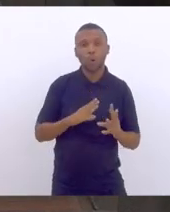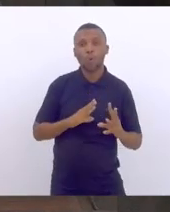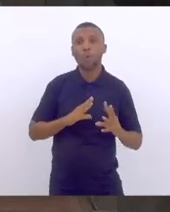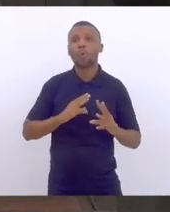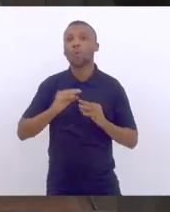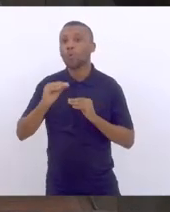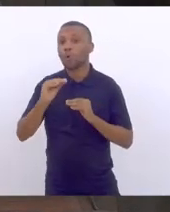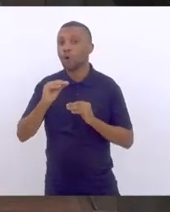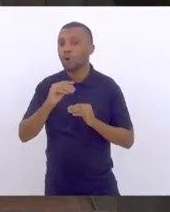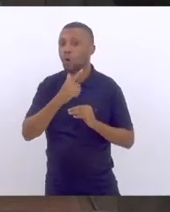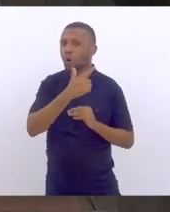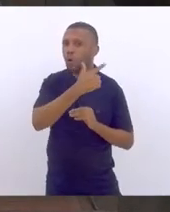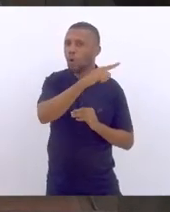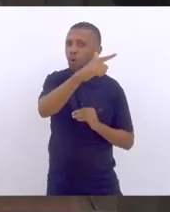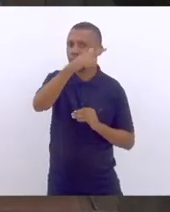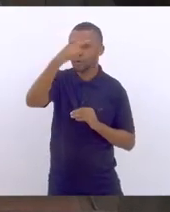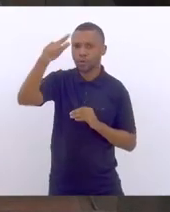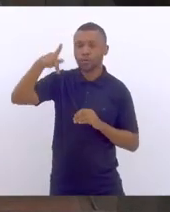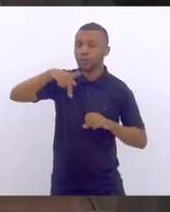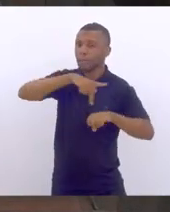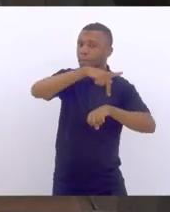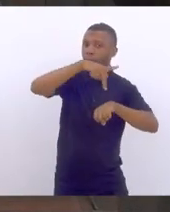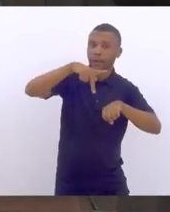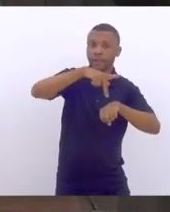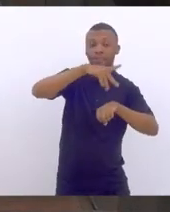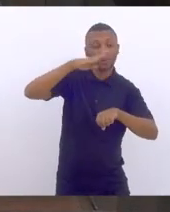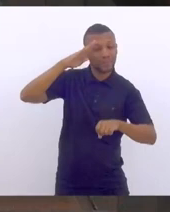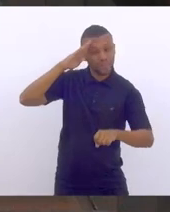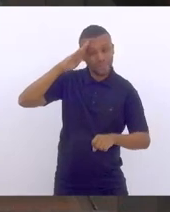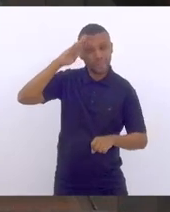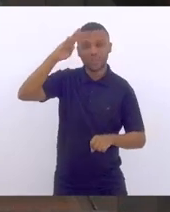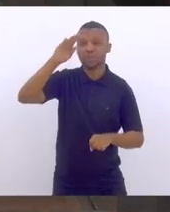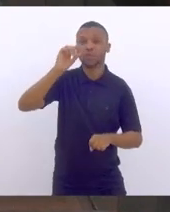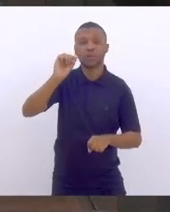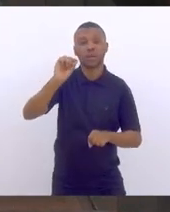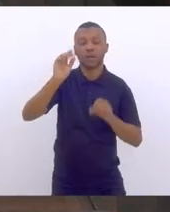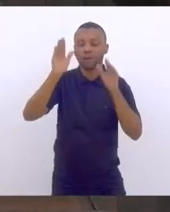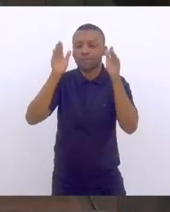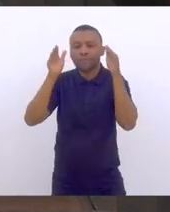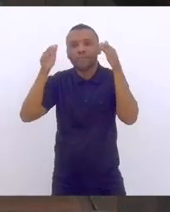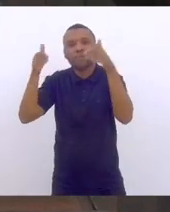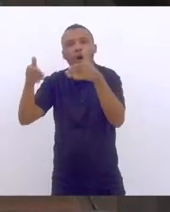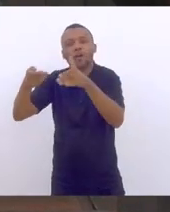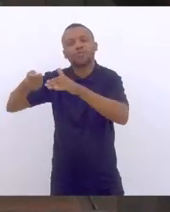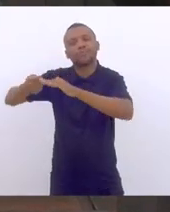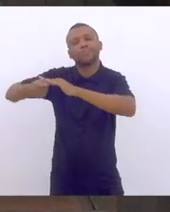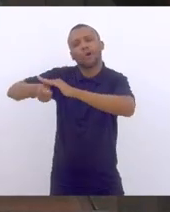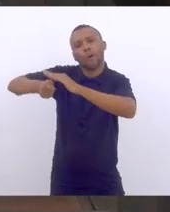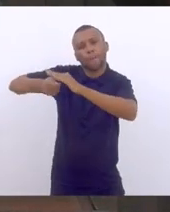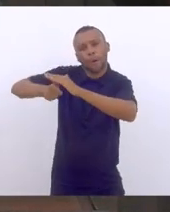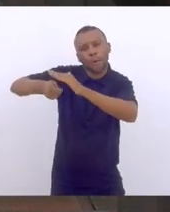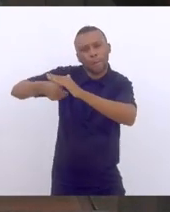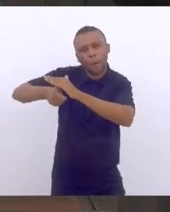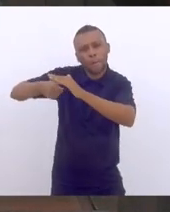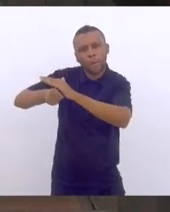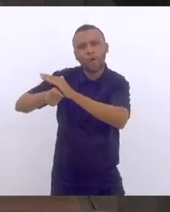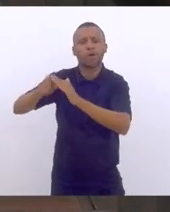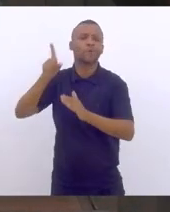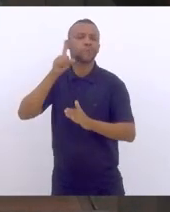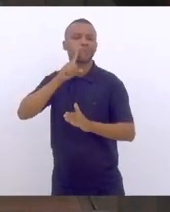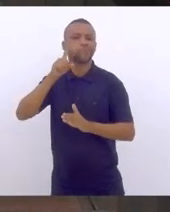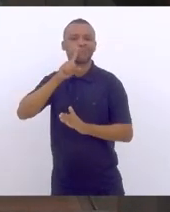países e uma concentração de investimentos nos Estados Unidos.